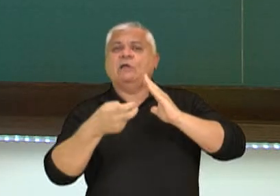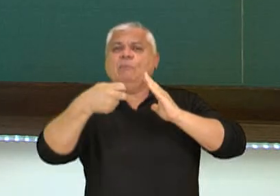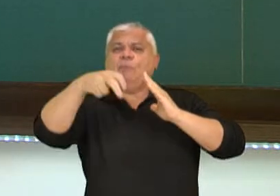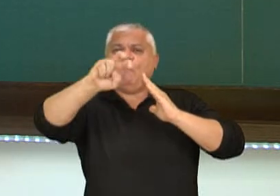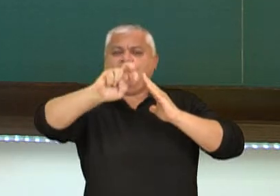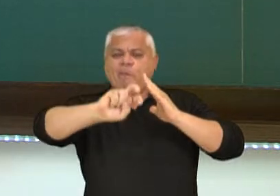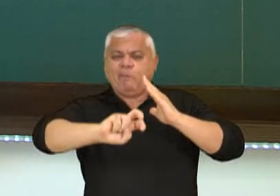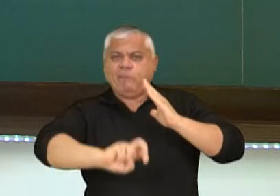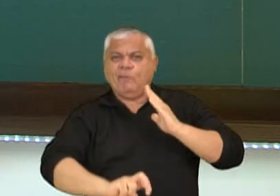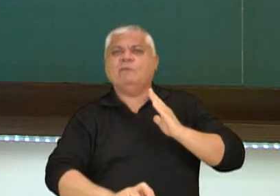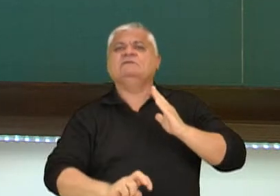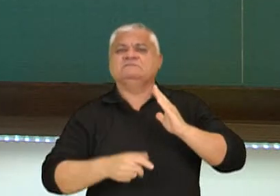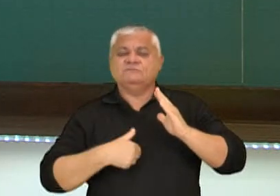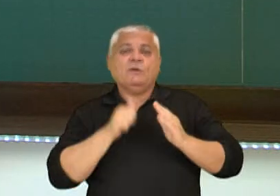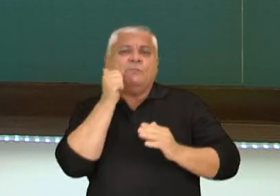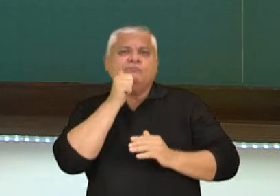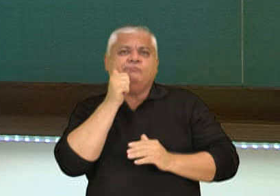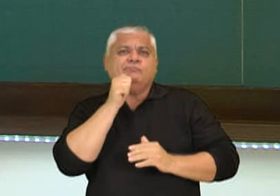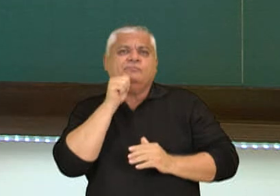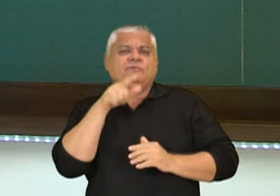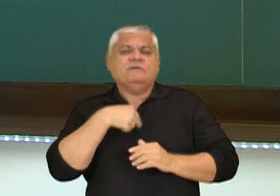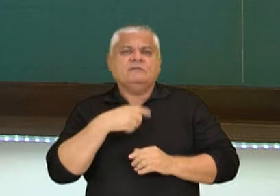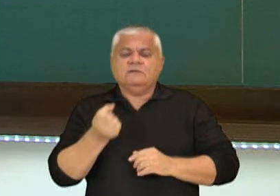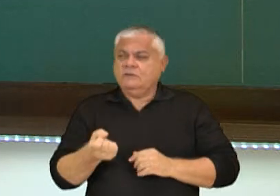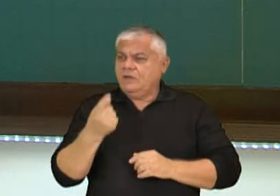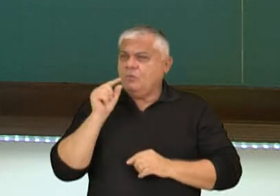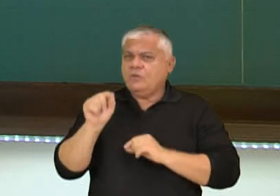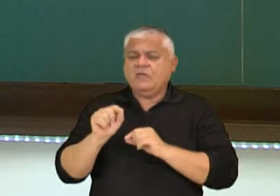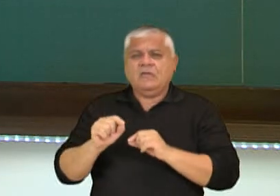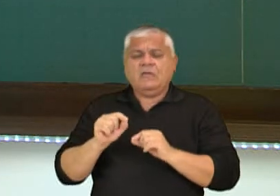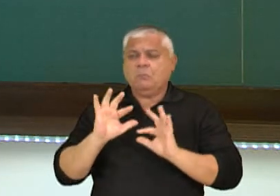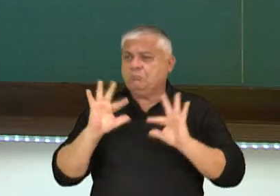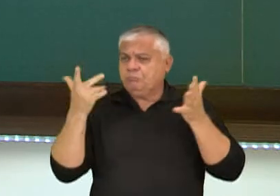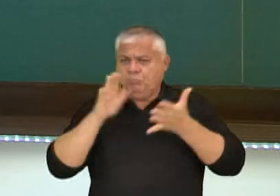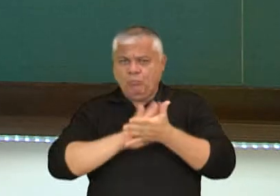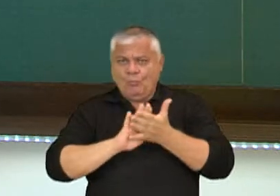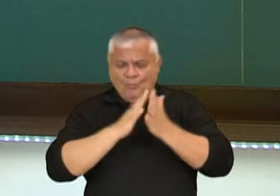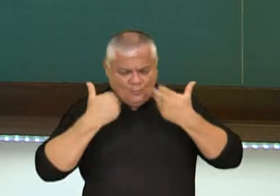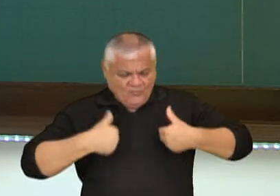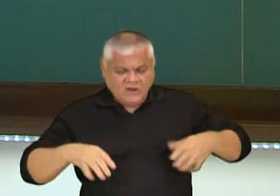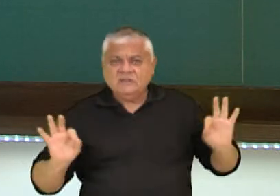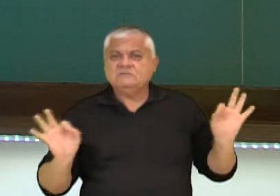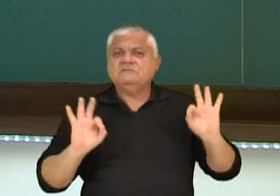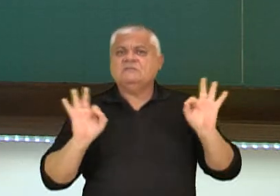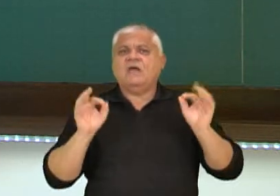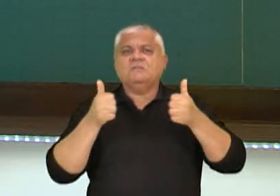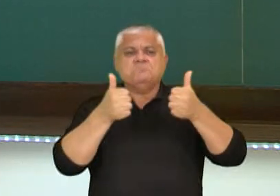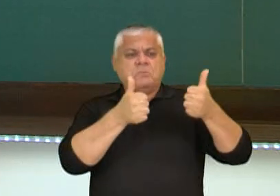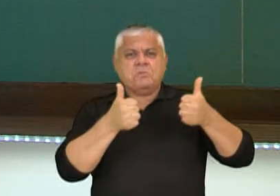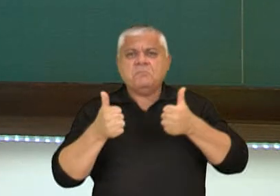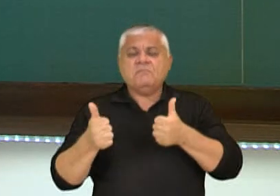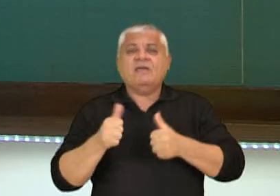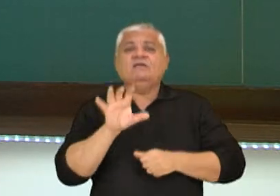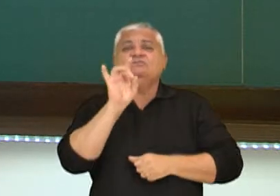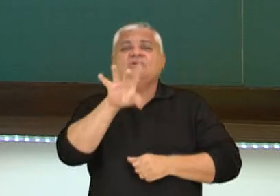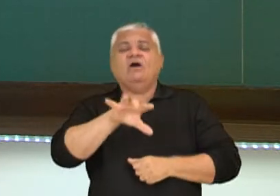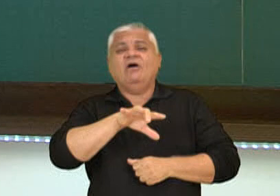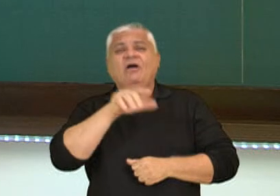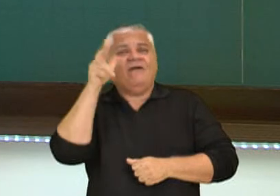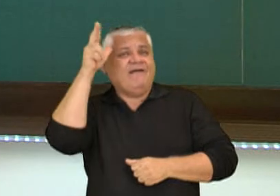casa de uma senhora. Apesar dos danos materiais, nenhum morador ficou ferido e o animal teve uma lesão